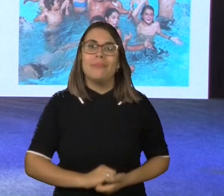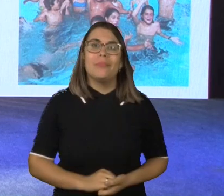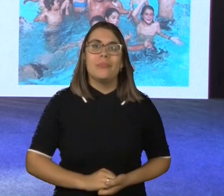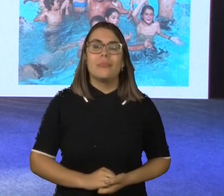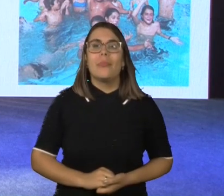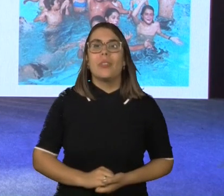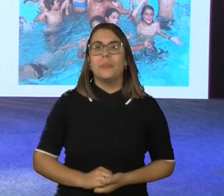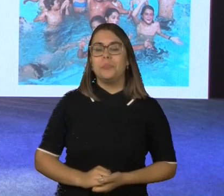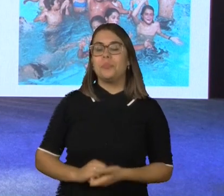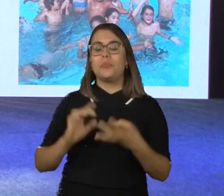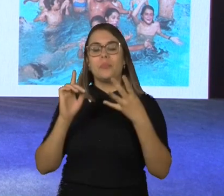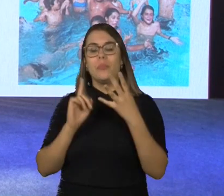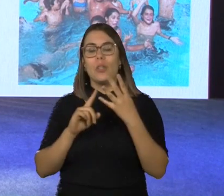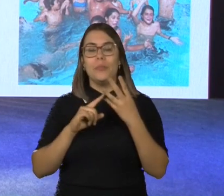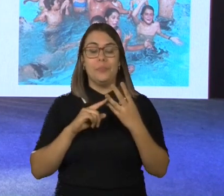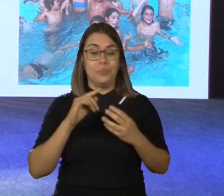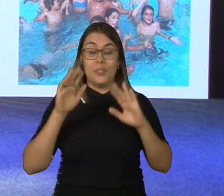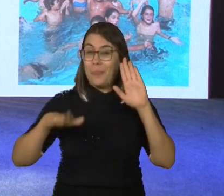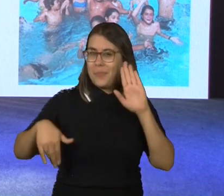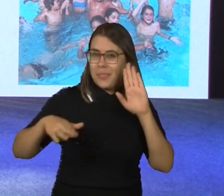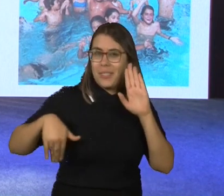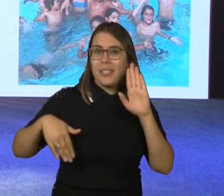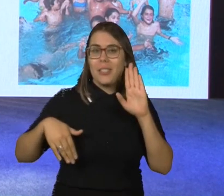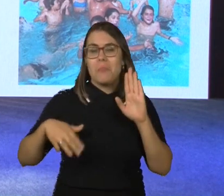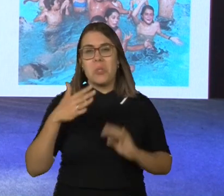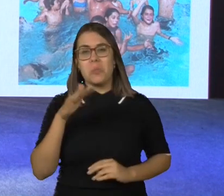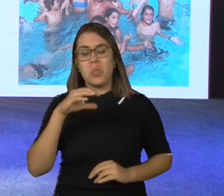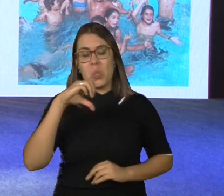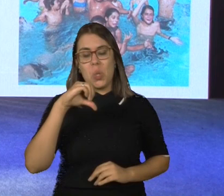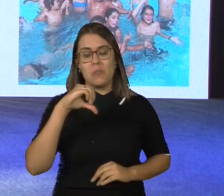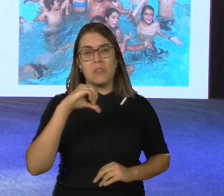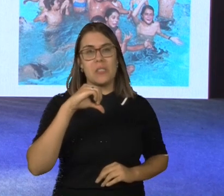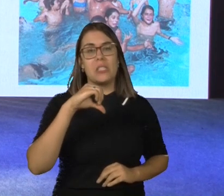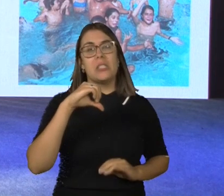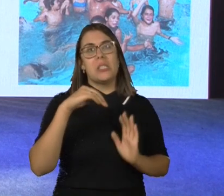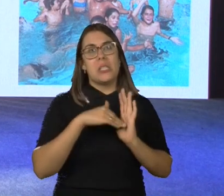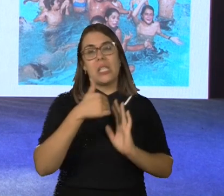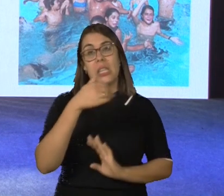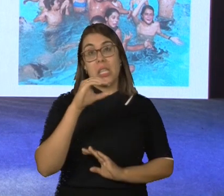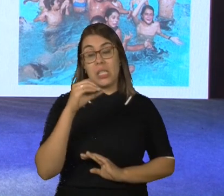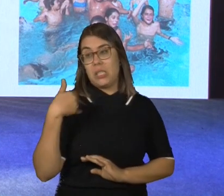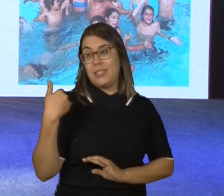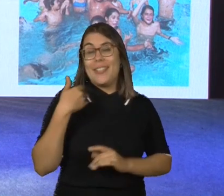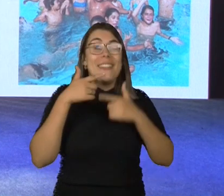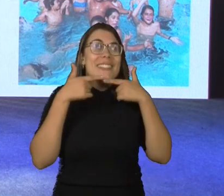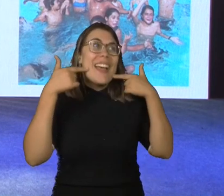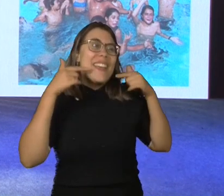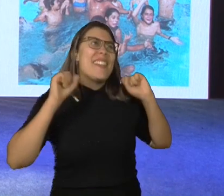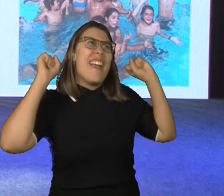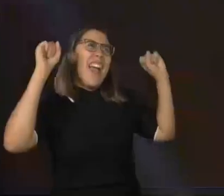uma foto numa piscina, várias crianças de aproximadamente nove, dez anos, estão todas elas numa piscina, sorrindo,